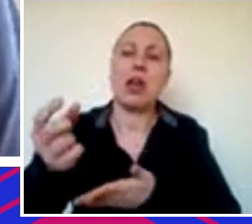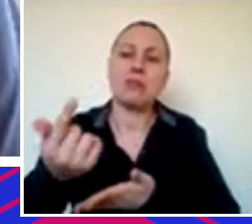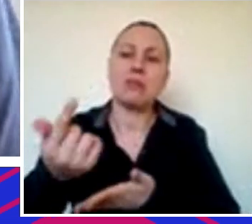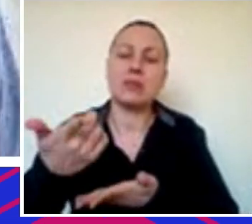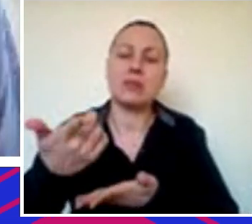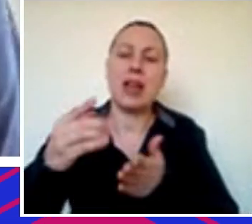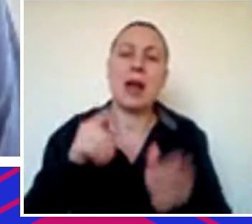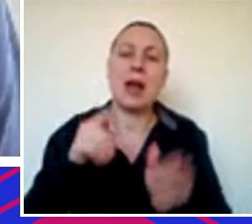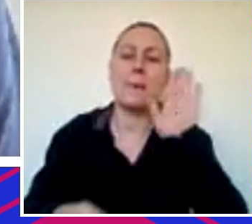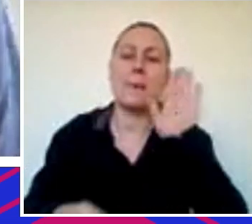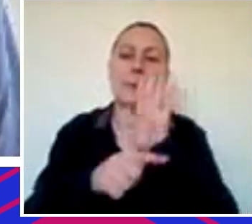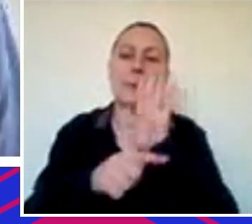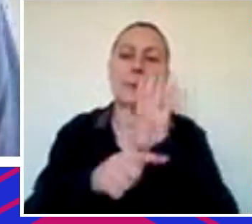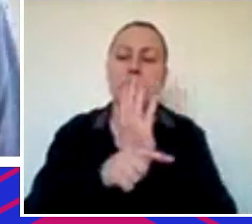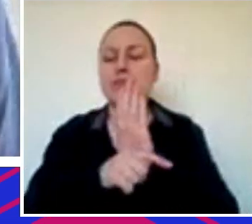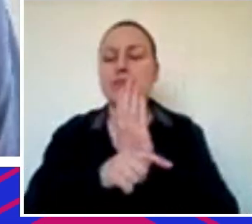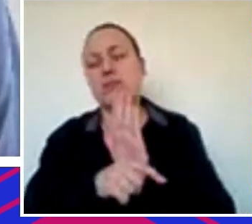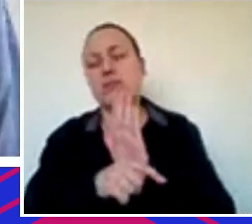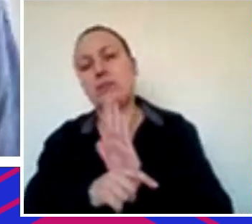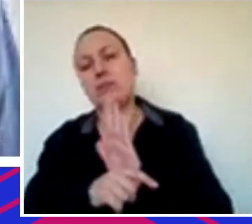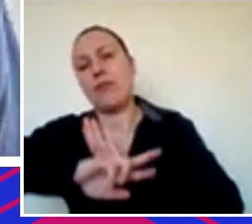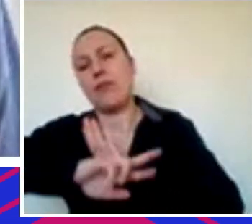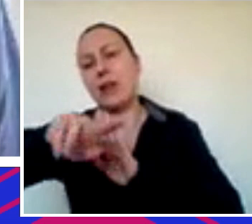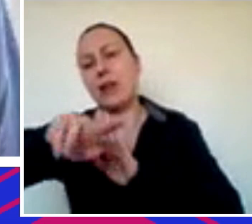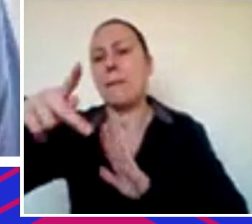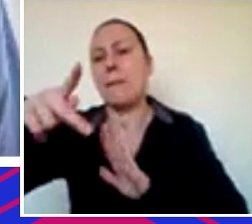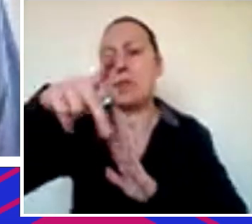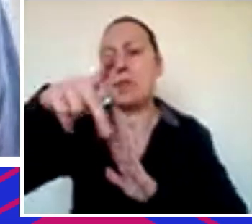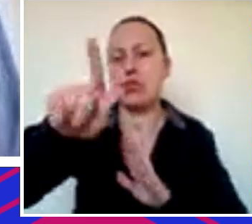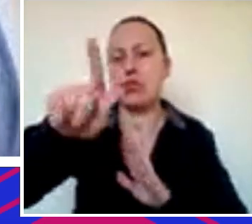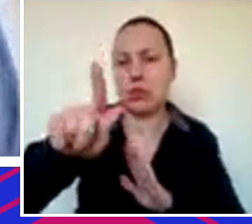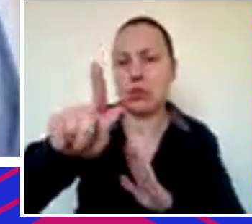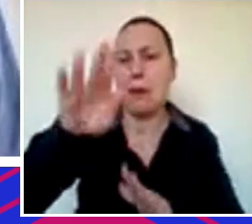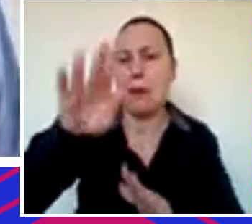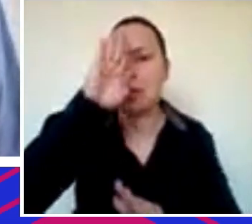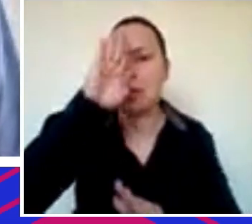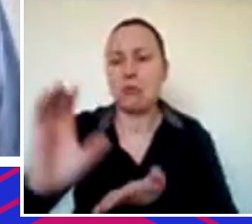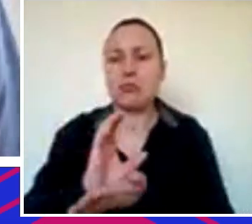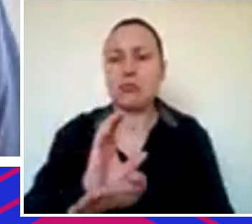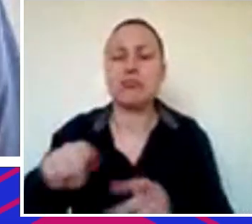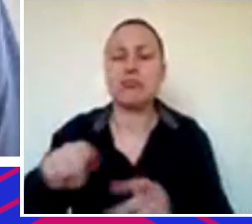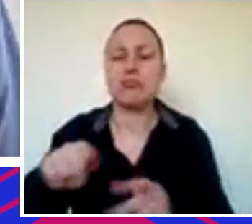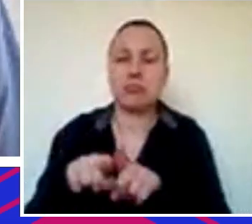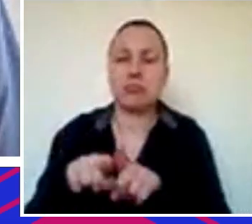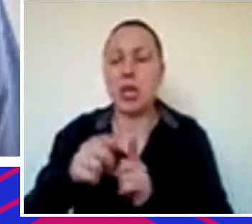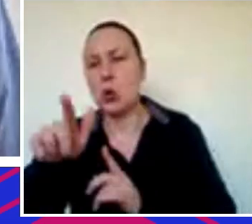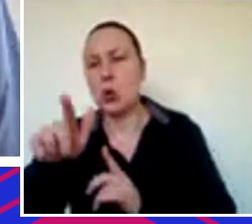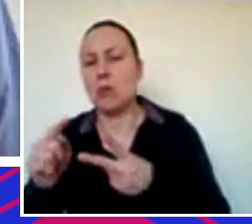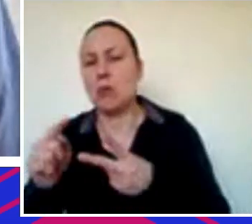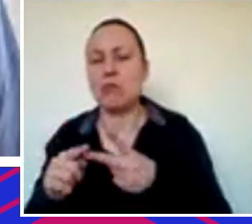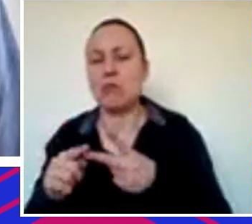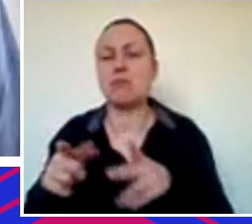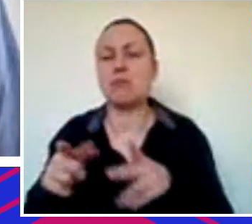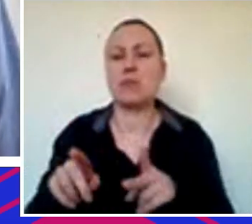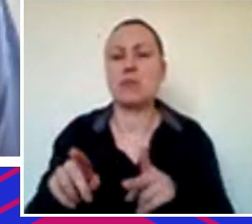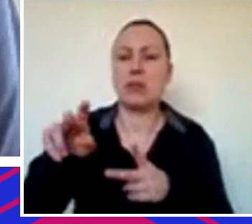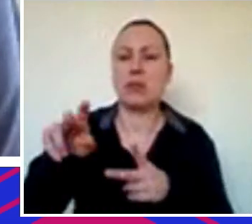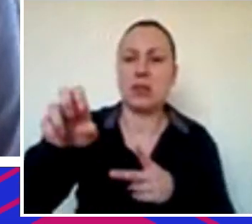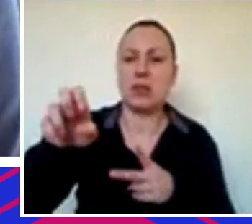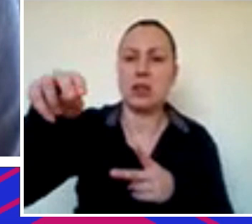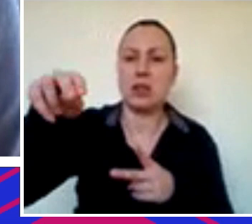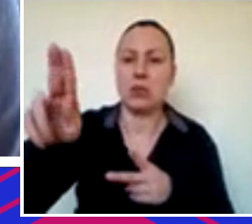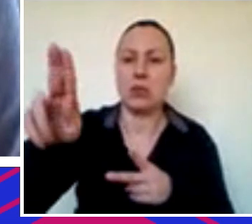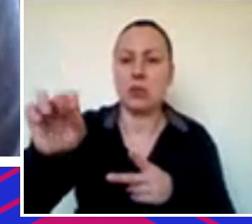apoio, e tem ainda o apoio de fundos incríveis, temos o TPG como principal investidor e o Ebricks Ventures como um grande investidor da companhia também, que é um venture capital local.